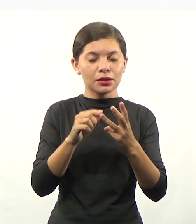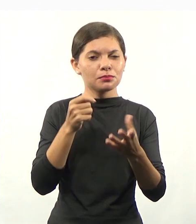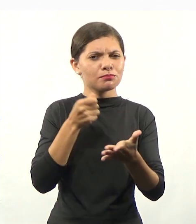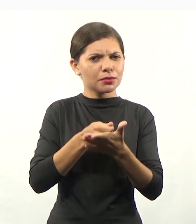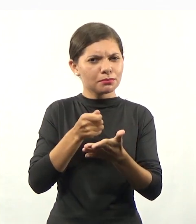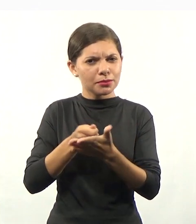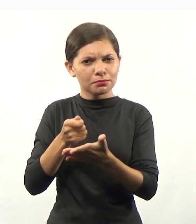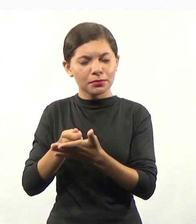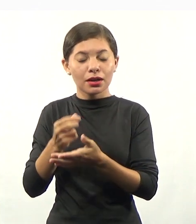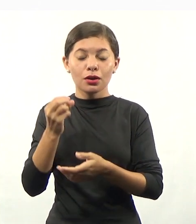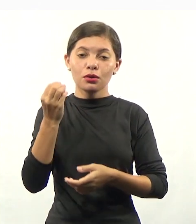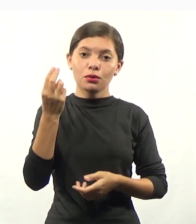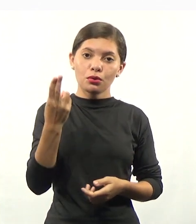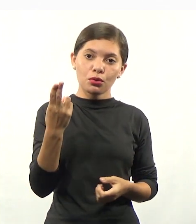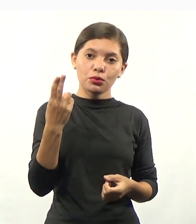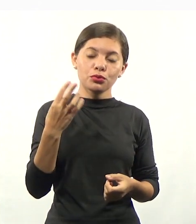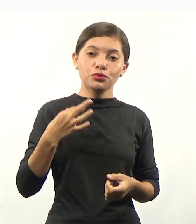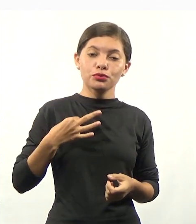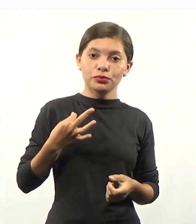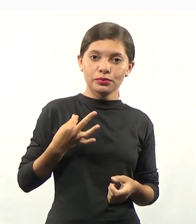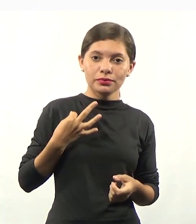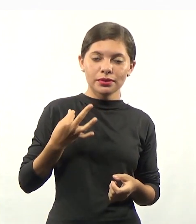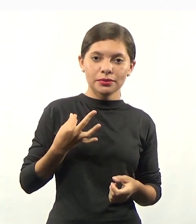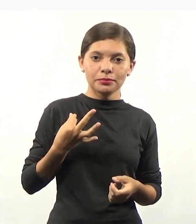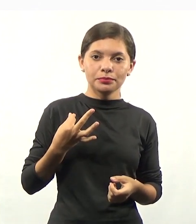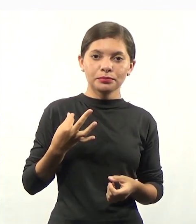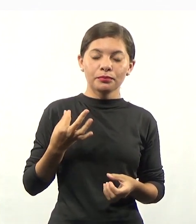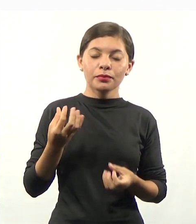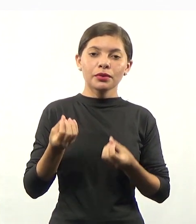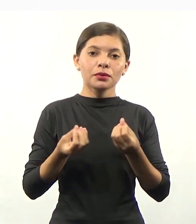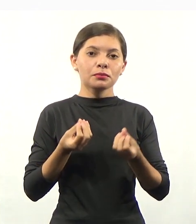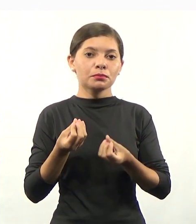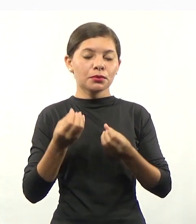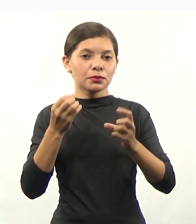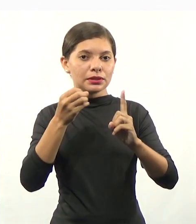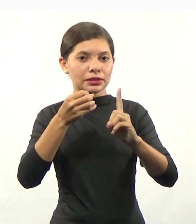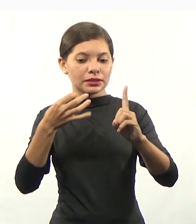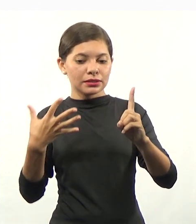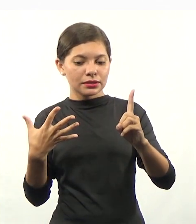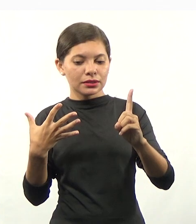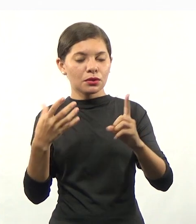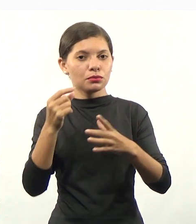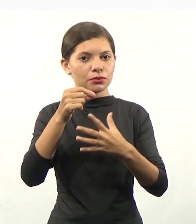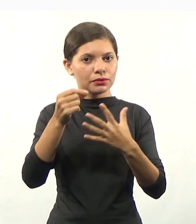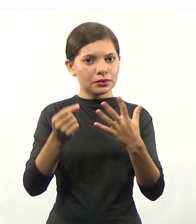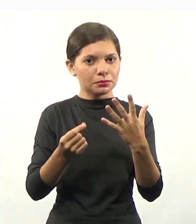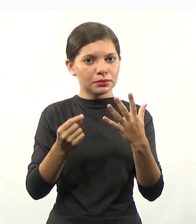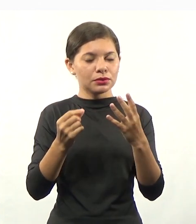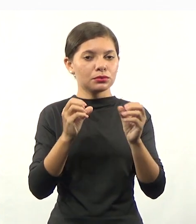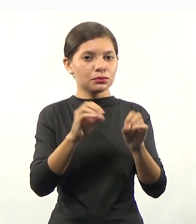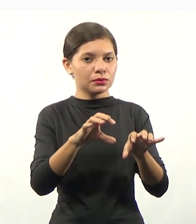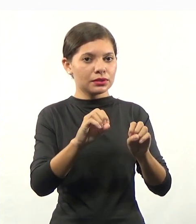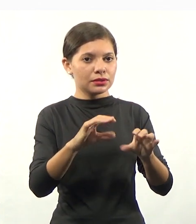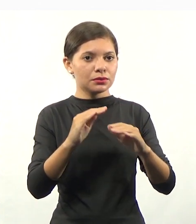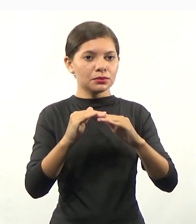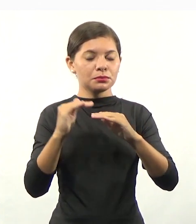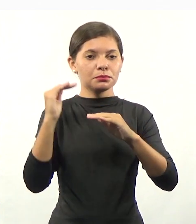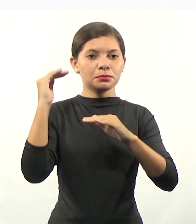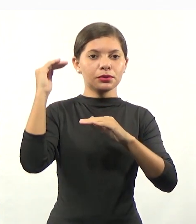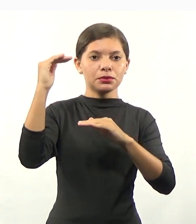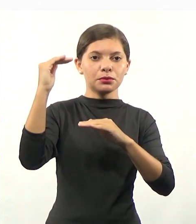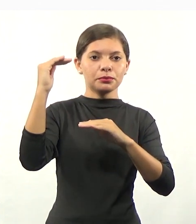obrigatória ou voluntária. Como assim obrigatória ou voluntária? Bom, a extensão é um elemento do ensino superior, tá? Ela